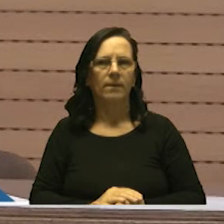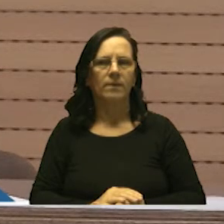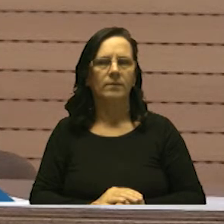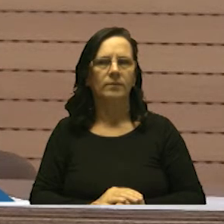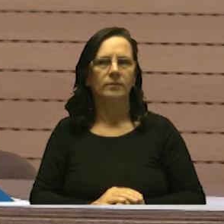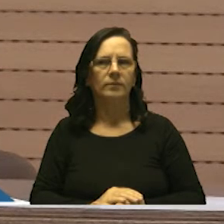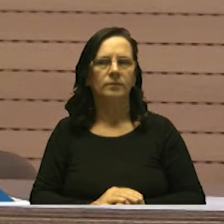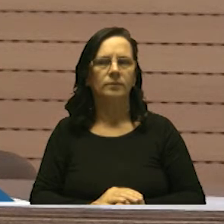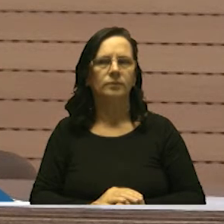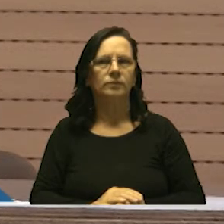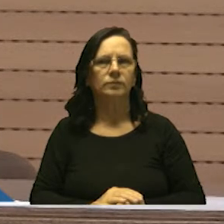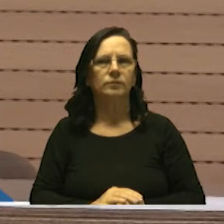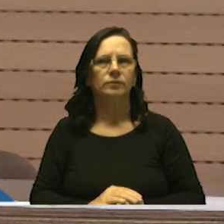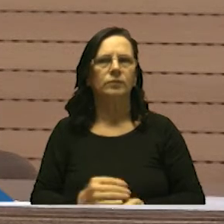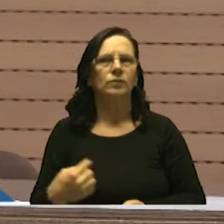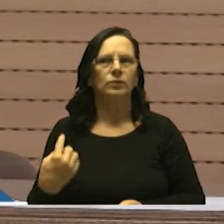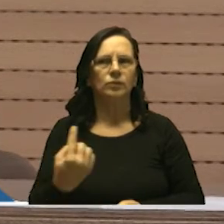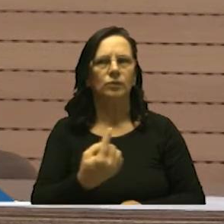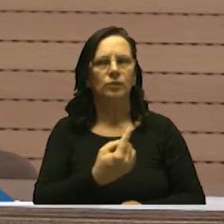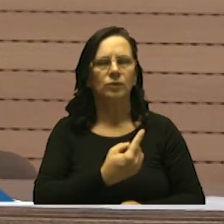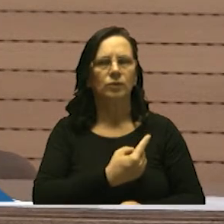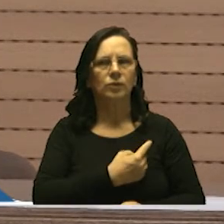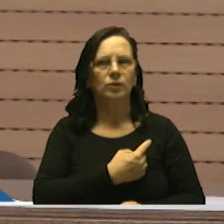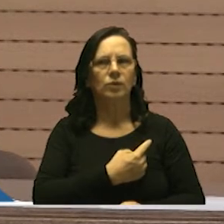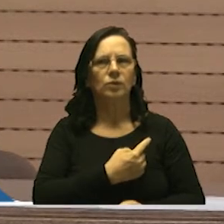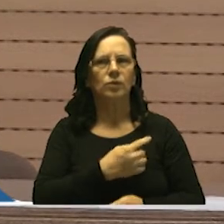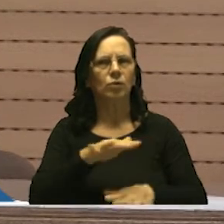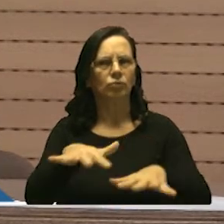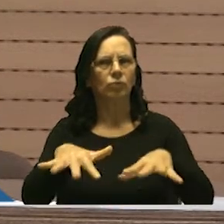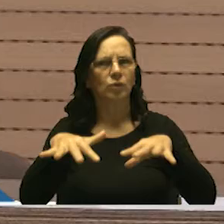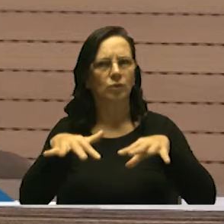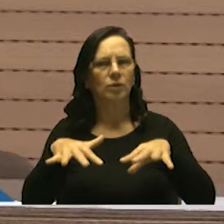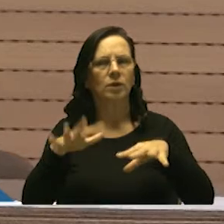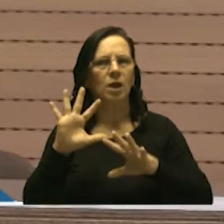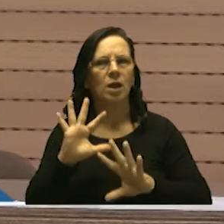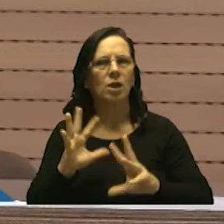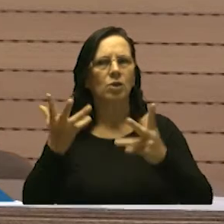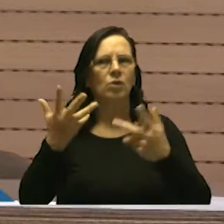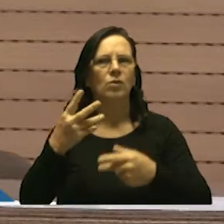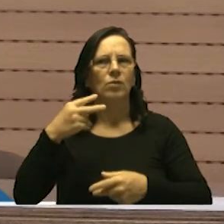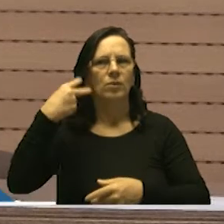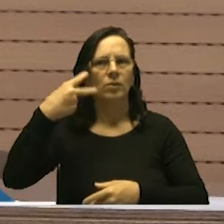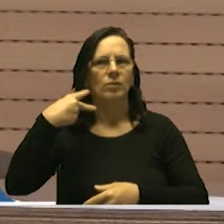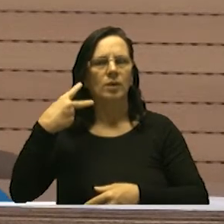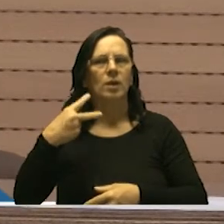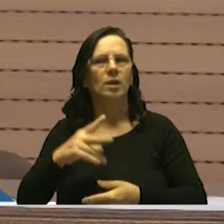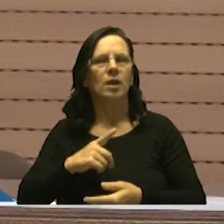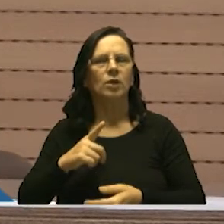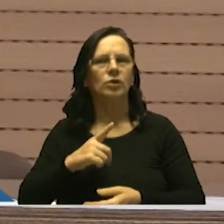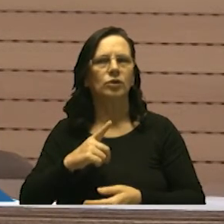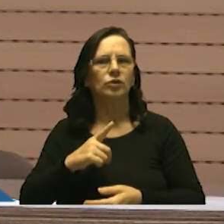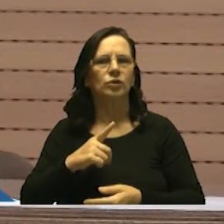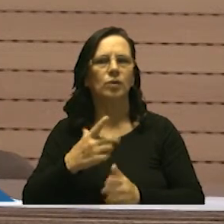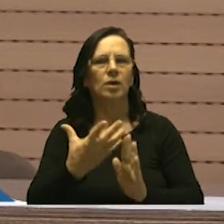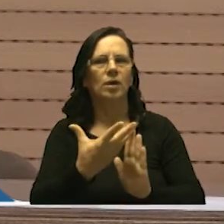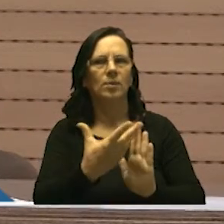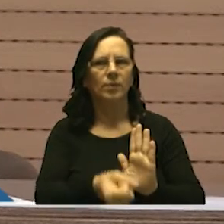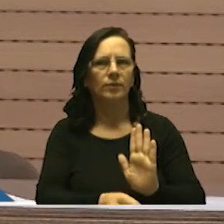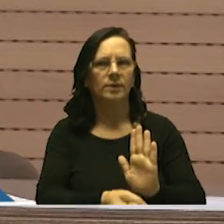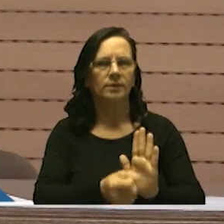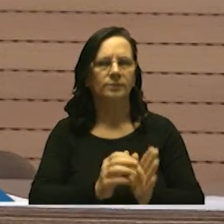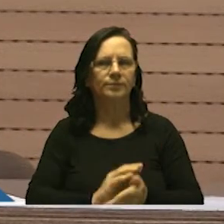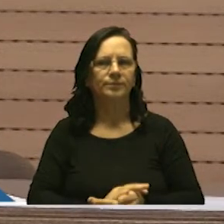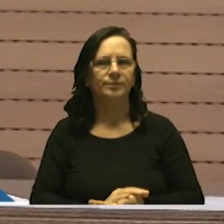Quanto ao mérito cabe ao doutor plenário decidir a conveniência e oportunidade de sua